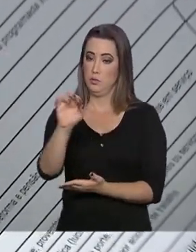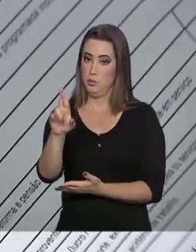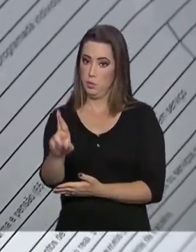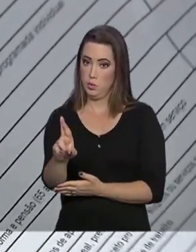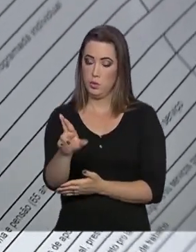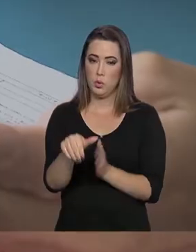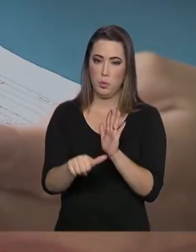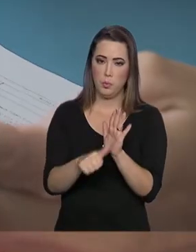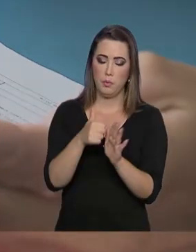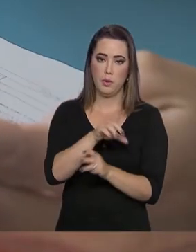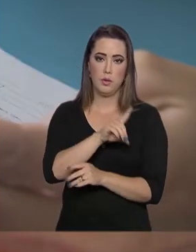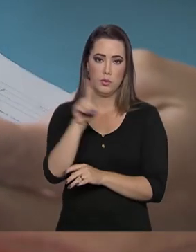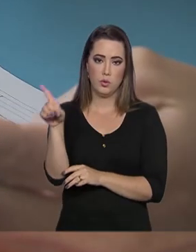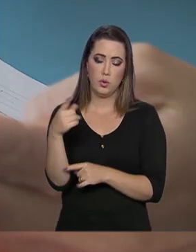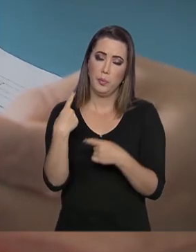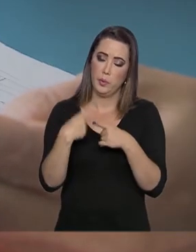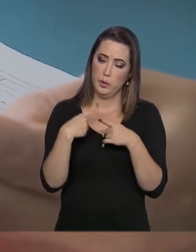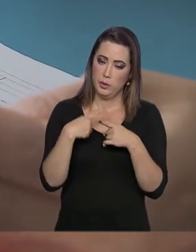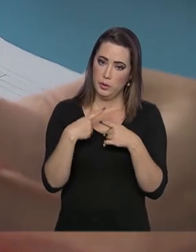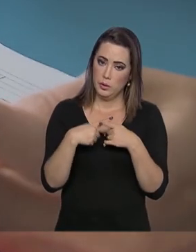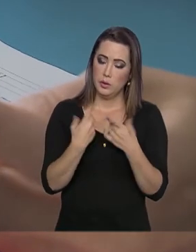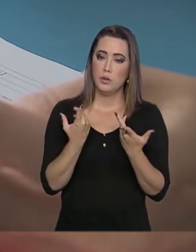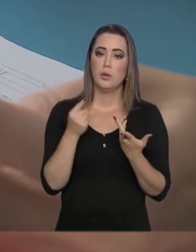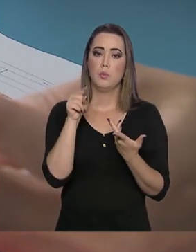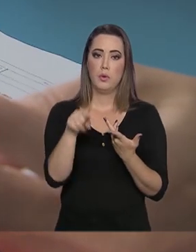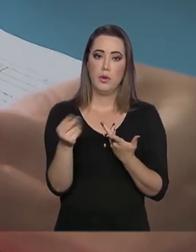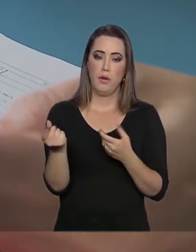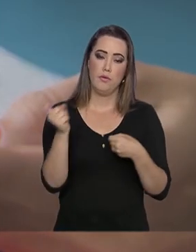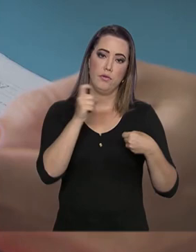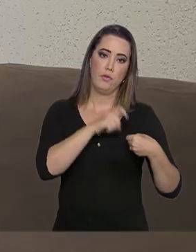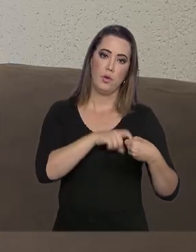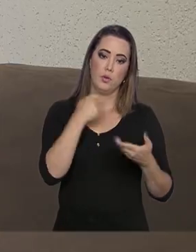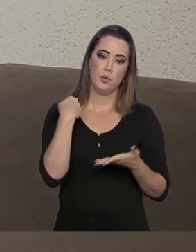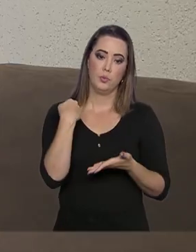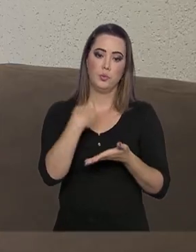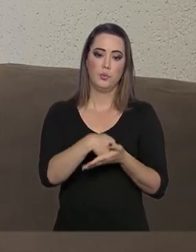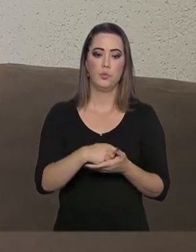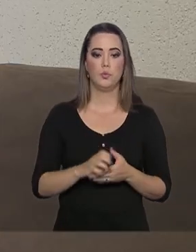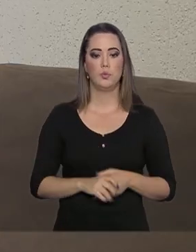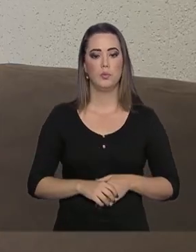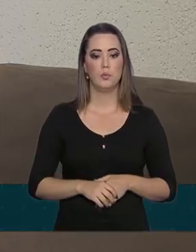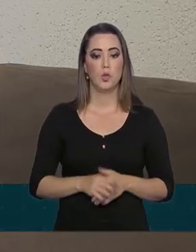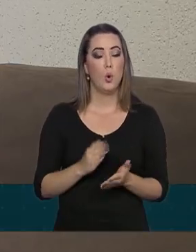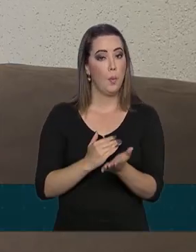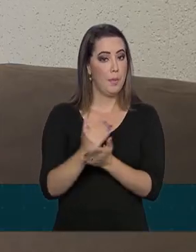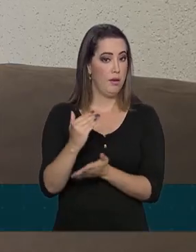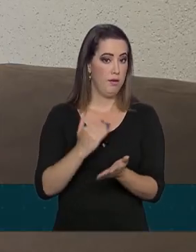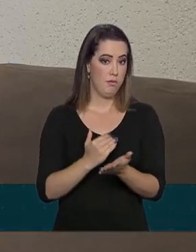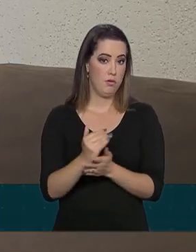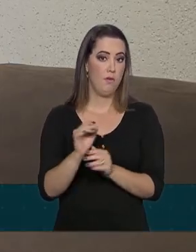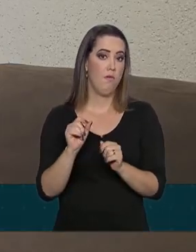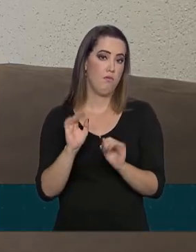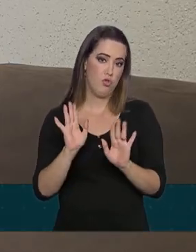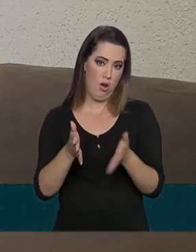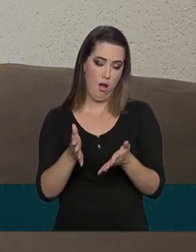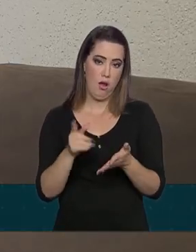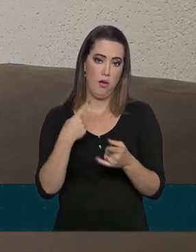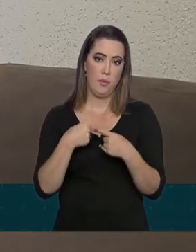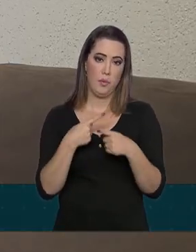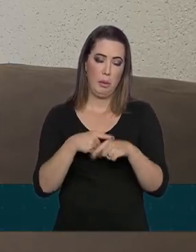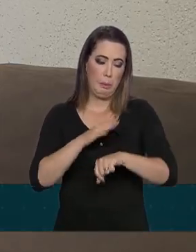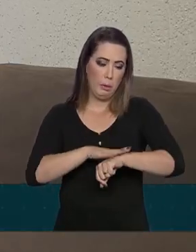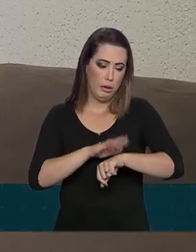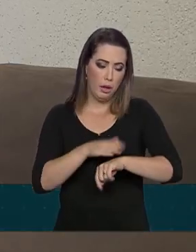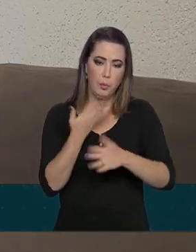primeiros dias, exatamente por causa da restituição. Além de fazer no início para você não correr o risco de perder o